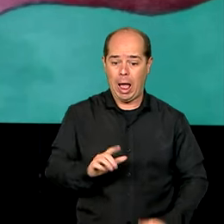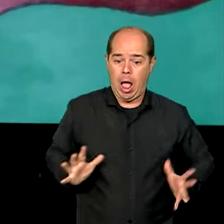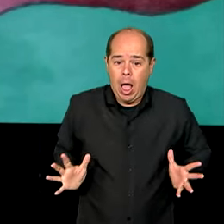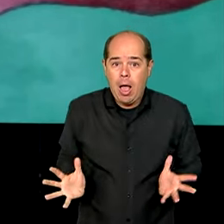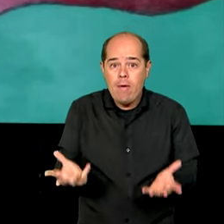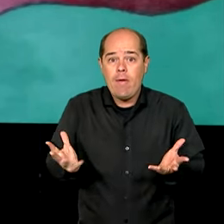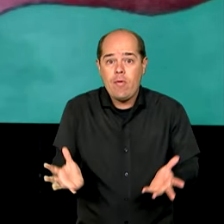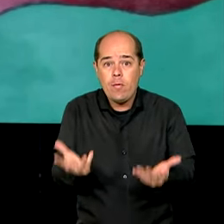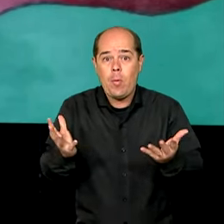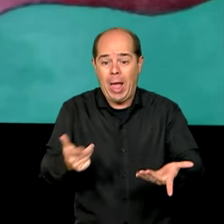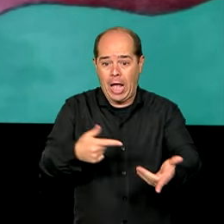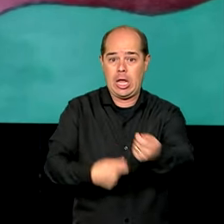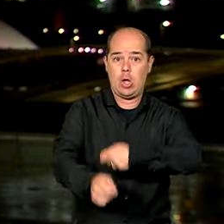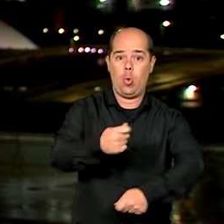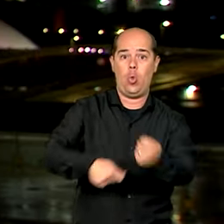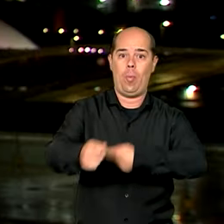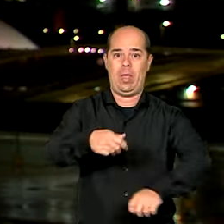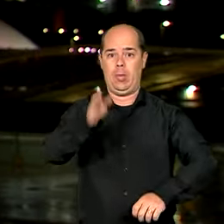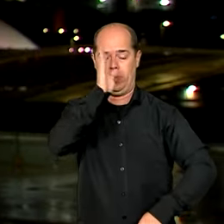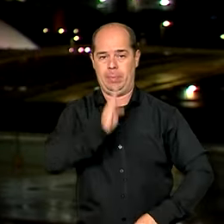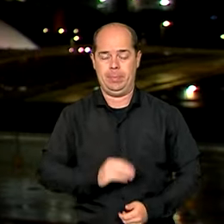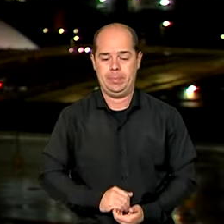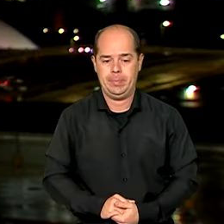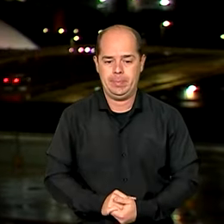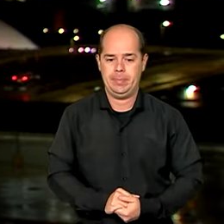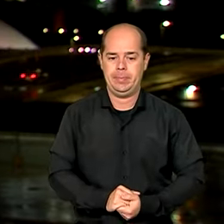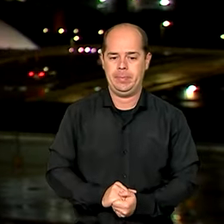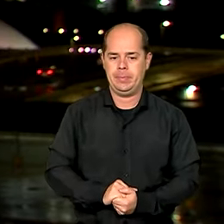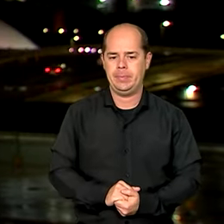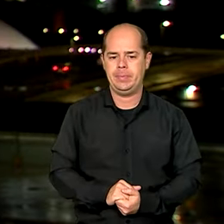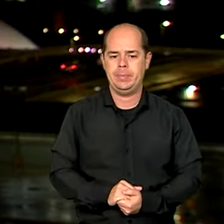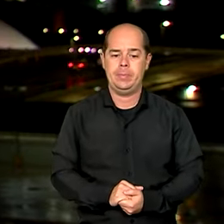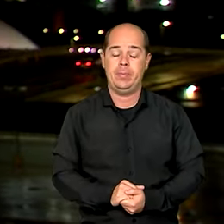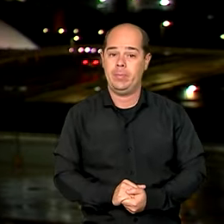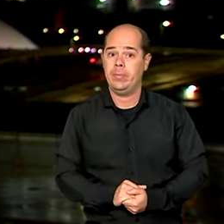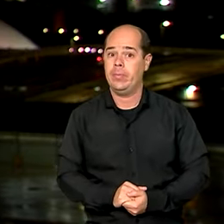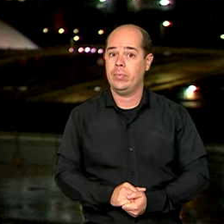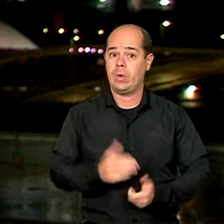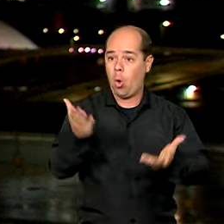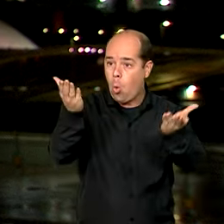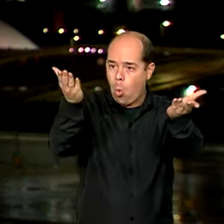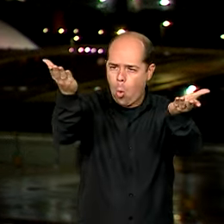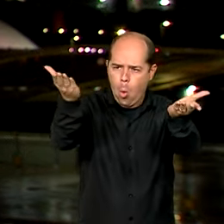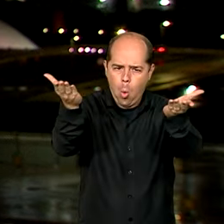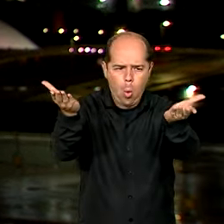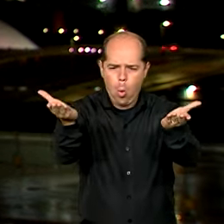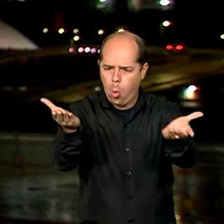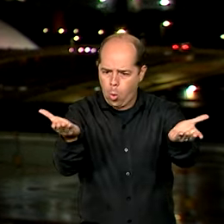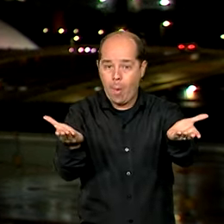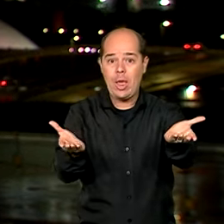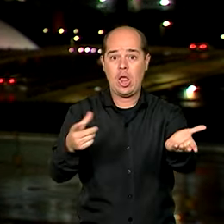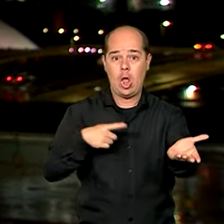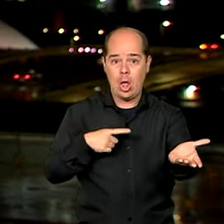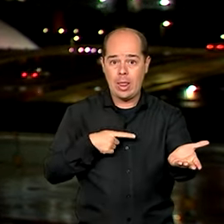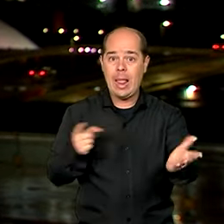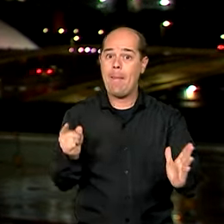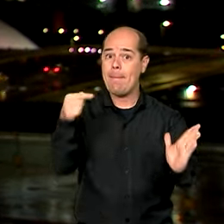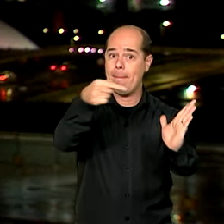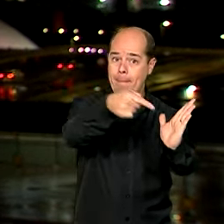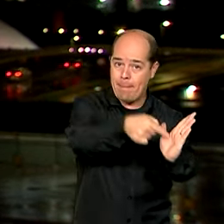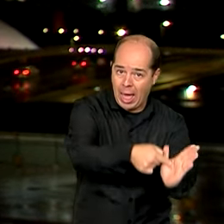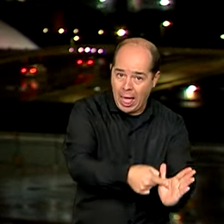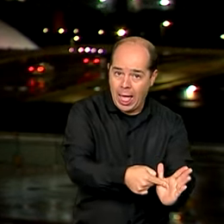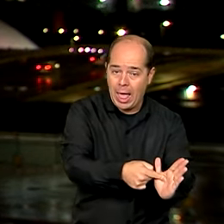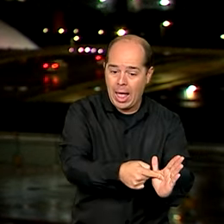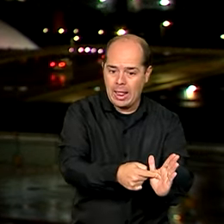ainda mais a economia. Por fim, o orçamento mantém a meta fiscal de déficit zero, conforme propôs a